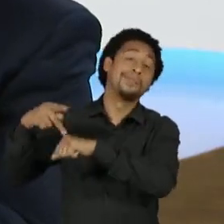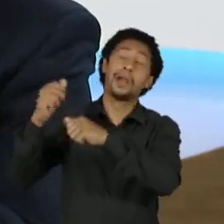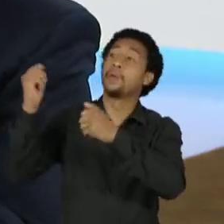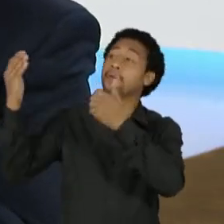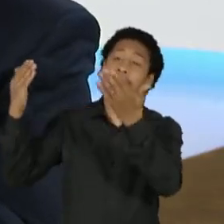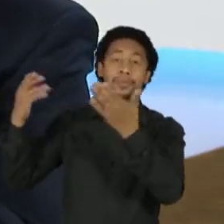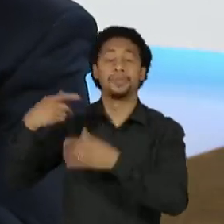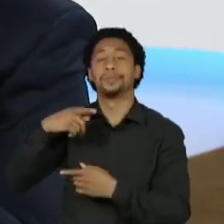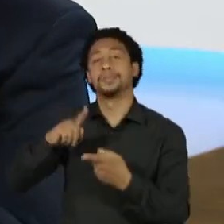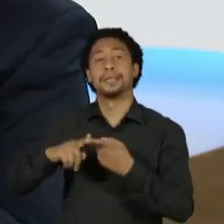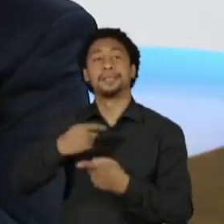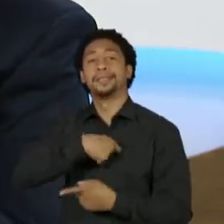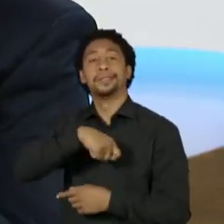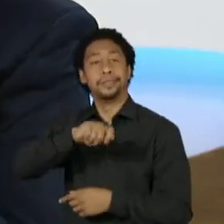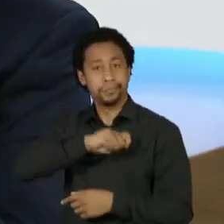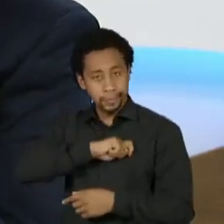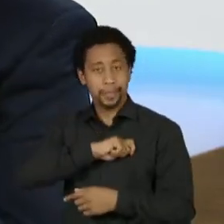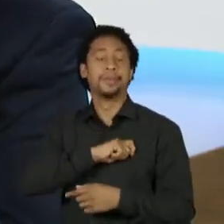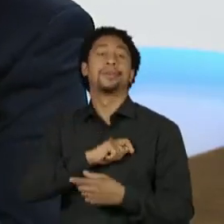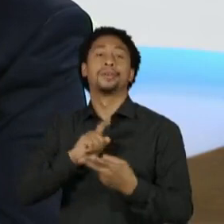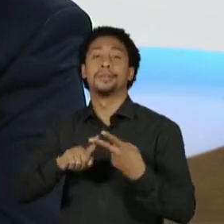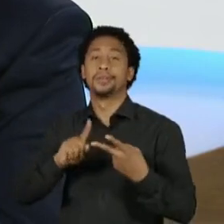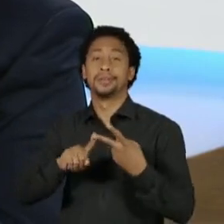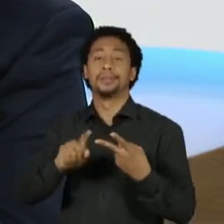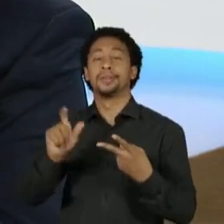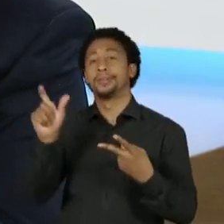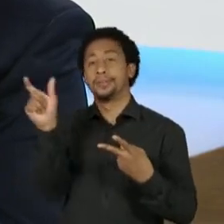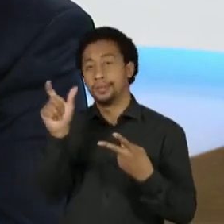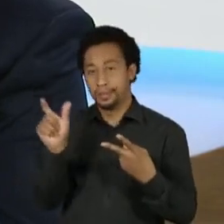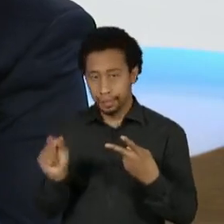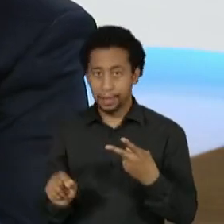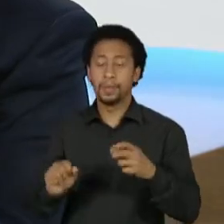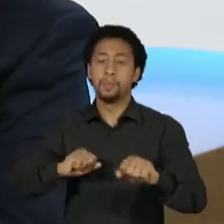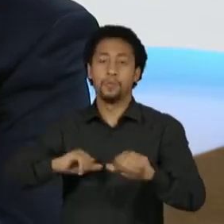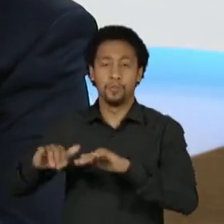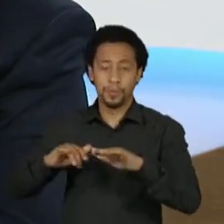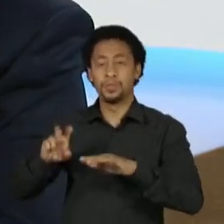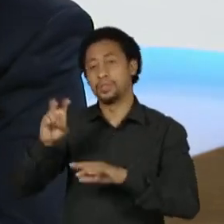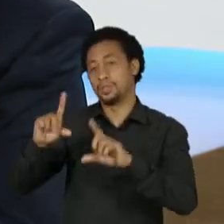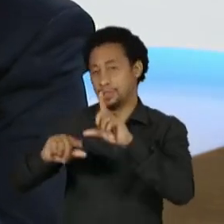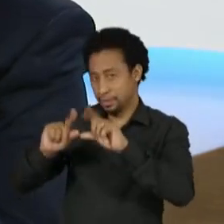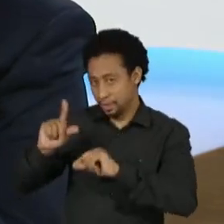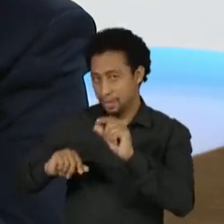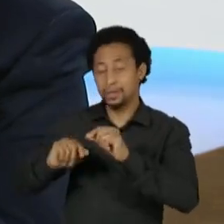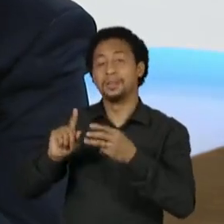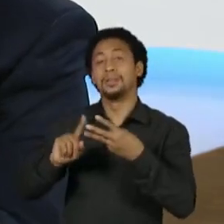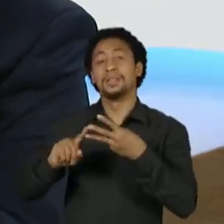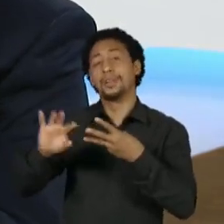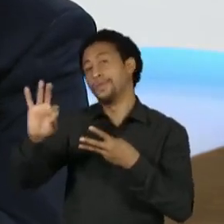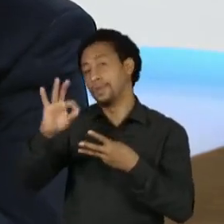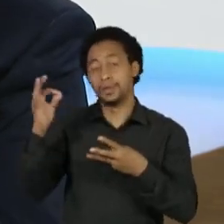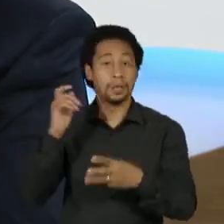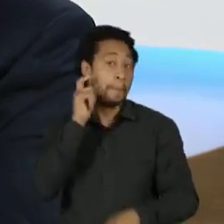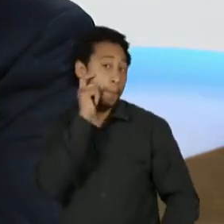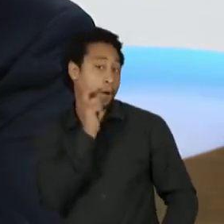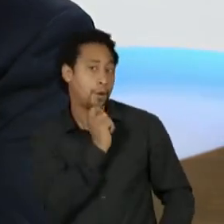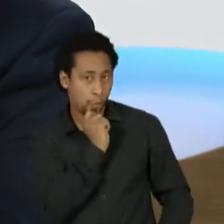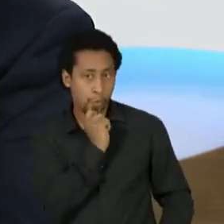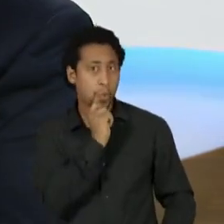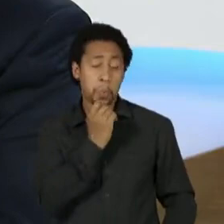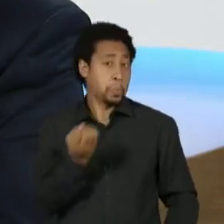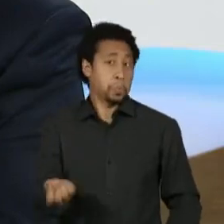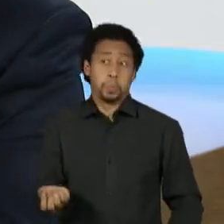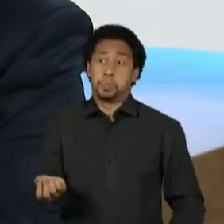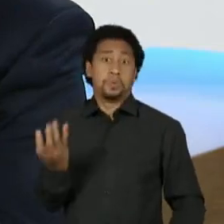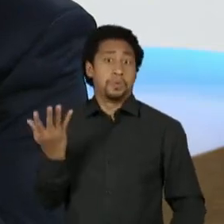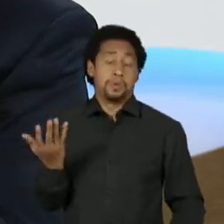viu isso na Espanha com o Podemos e com os cidadanos, viu na Itália com o Movimento 5 Estrelas, viu na França com o Emarte do Macron, que é um partido que surgiu do nada,